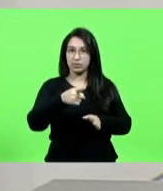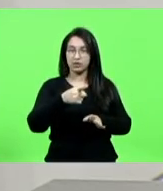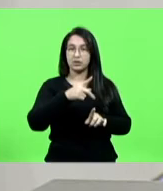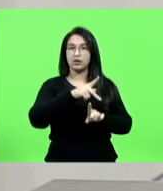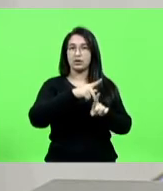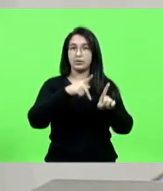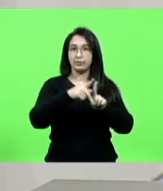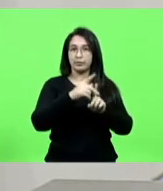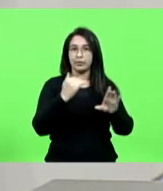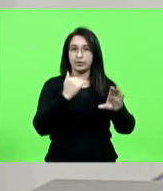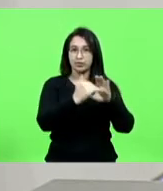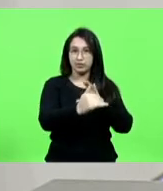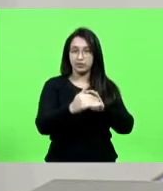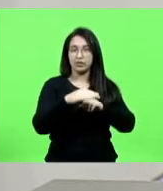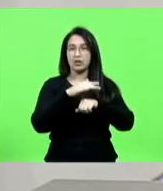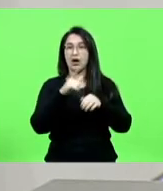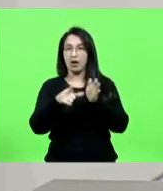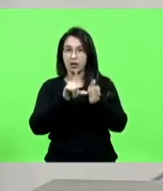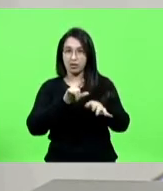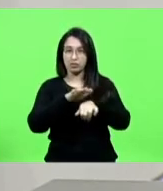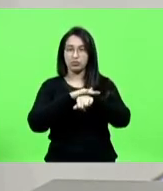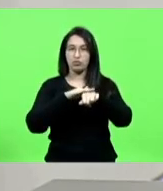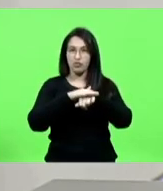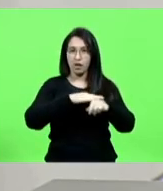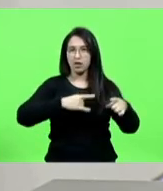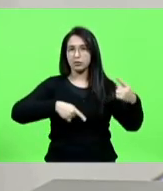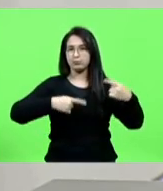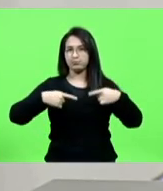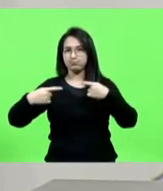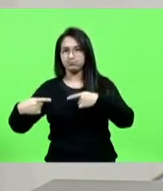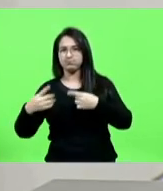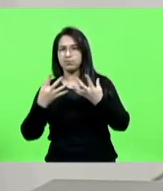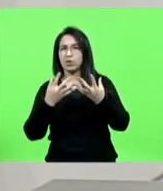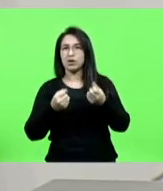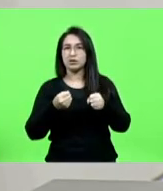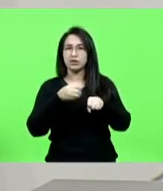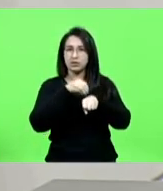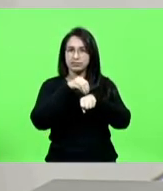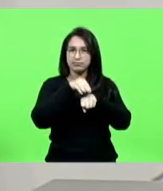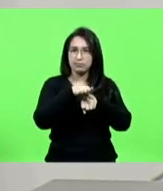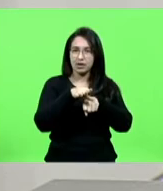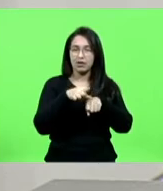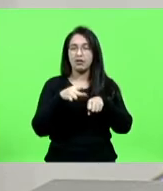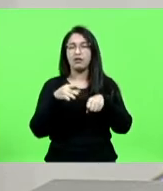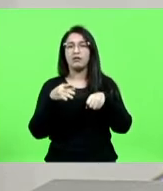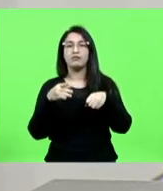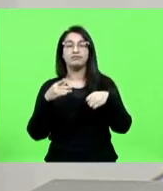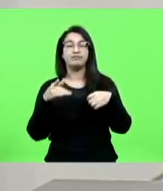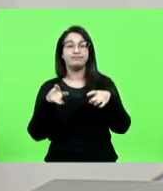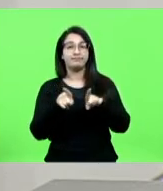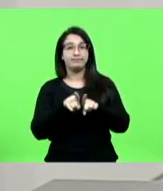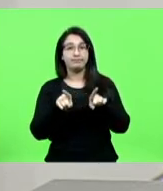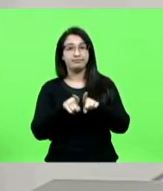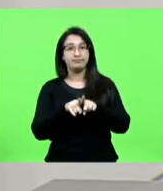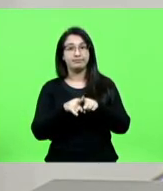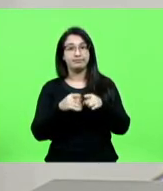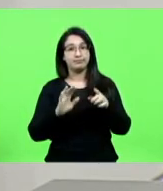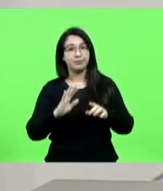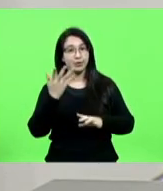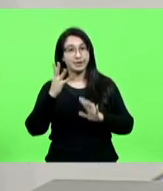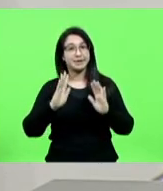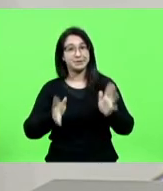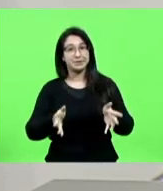dialogar debater aceitar a sugestão e isso efetivamente está acontecendo então